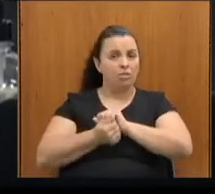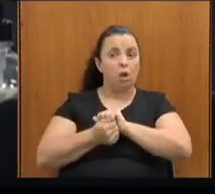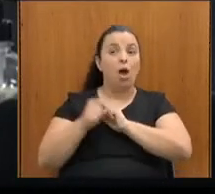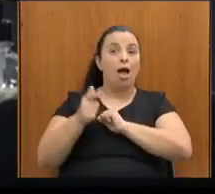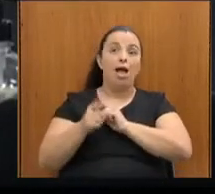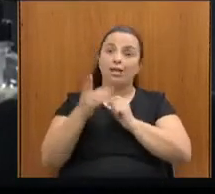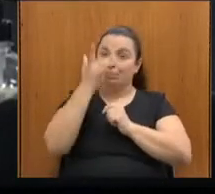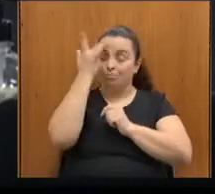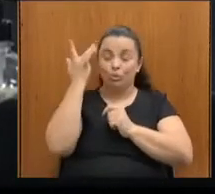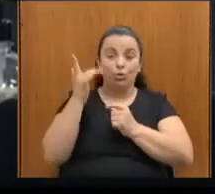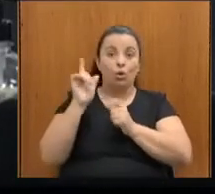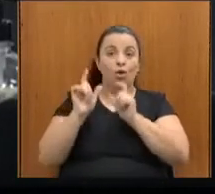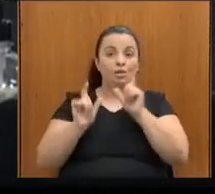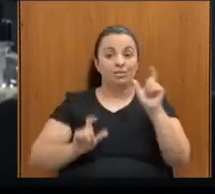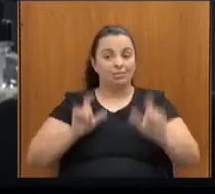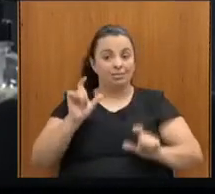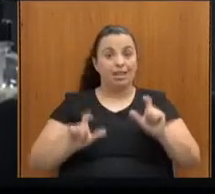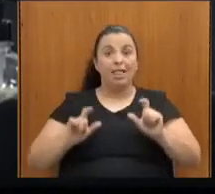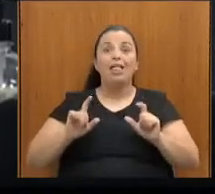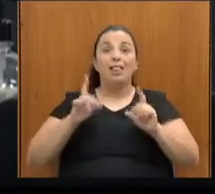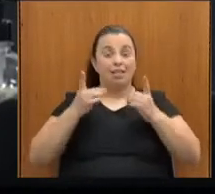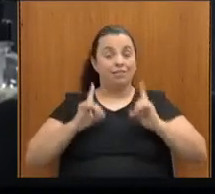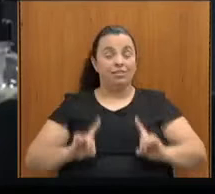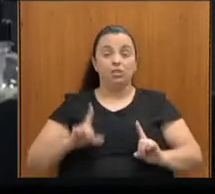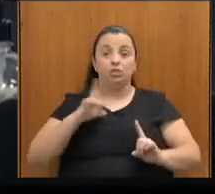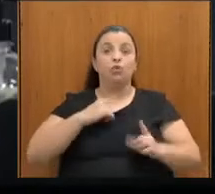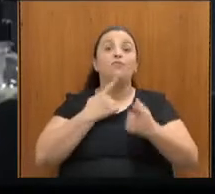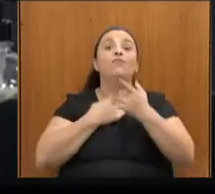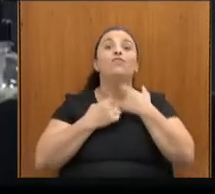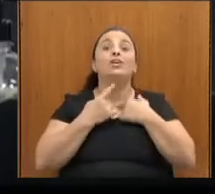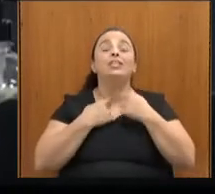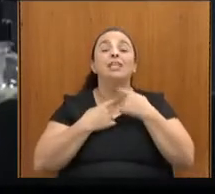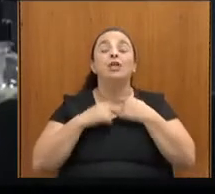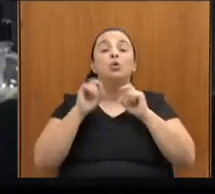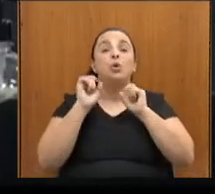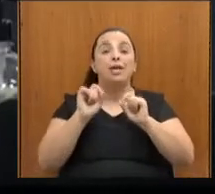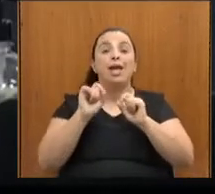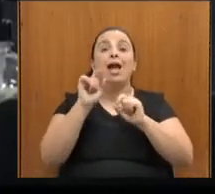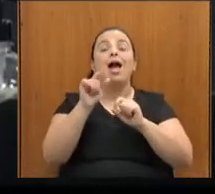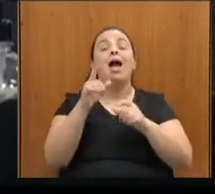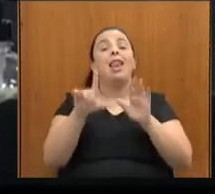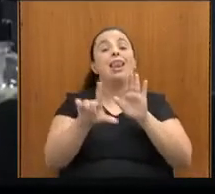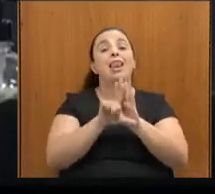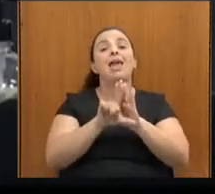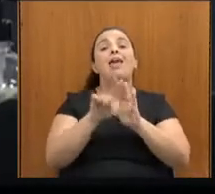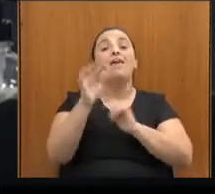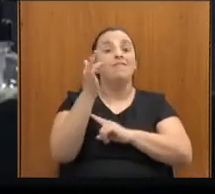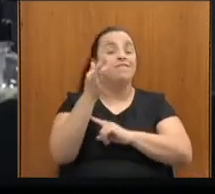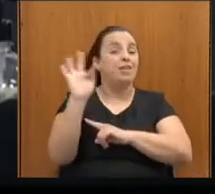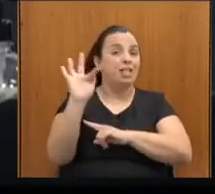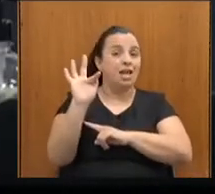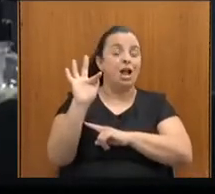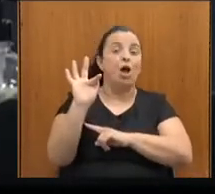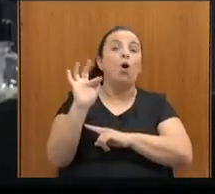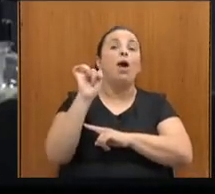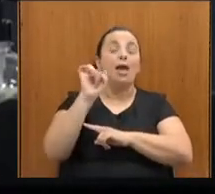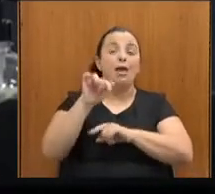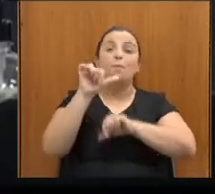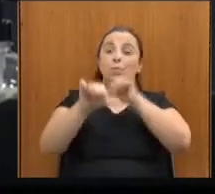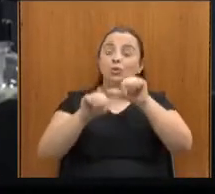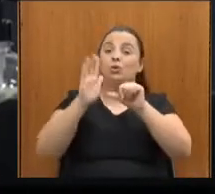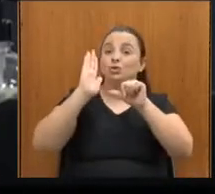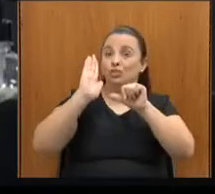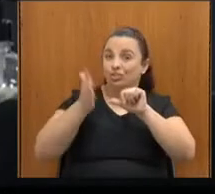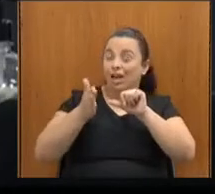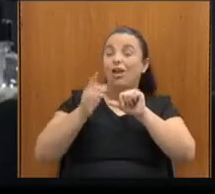deficiência em todo o Brasil, então, houve uma mudança na lei federal, aumentando a isenção do ICMS na compra de veículos